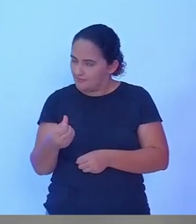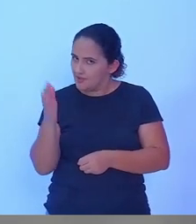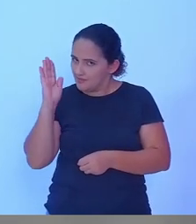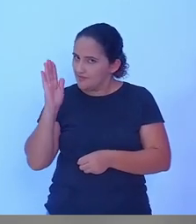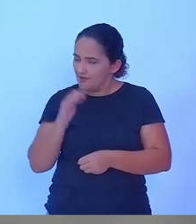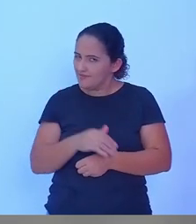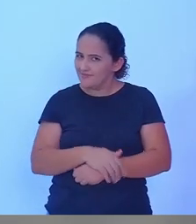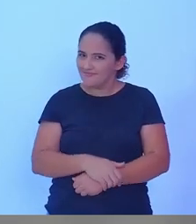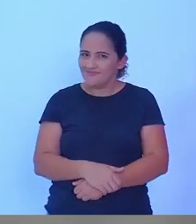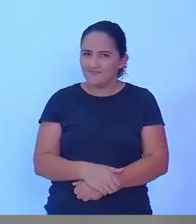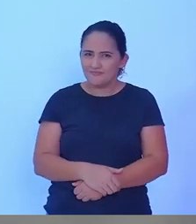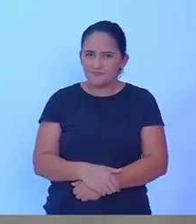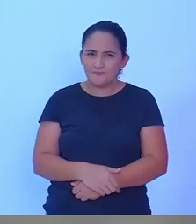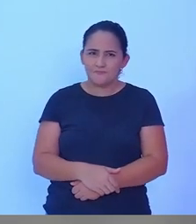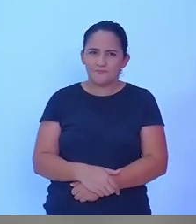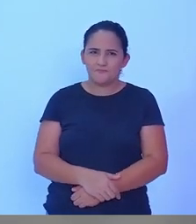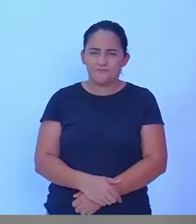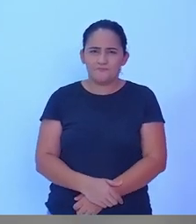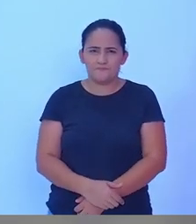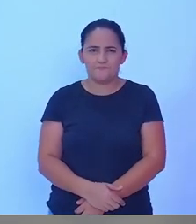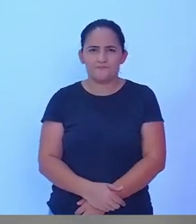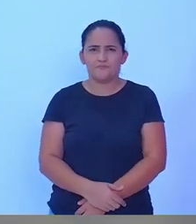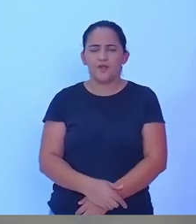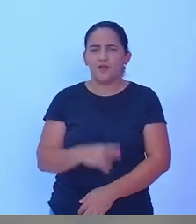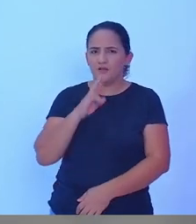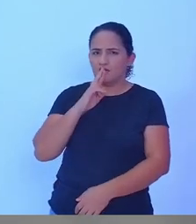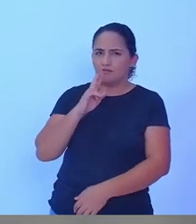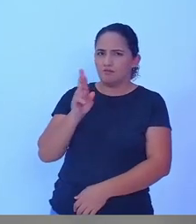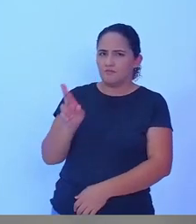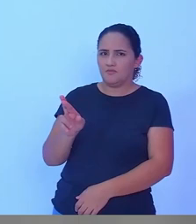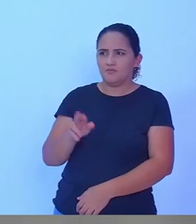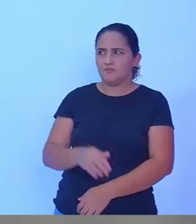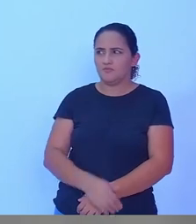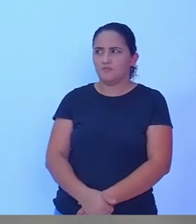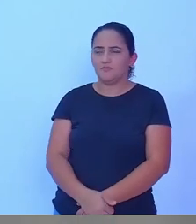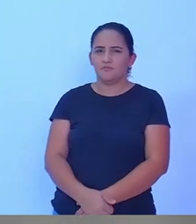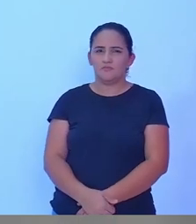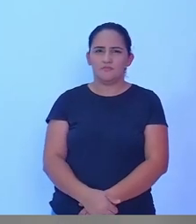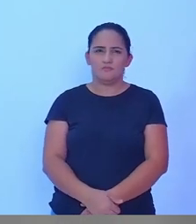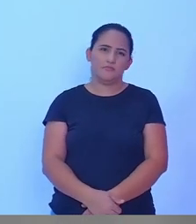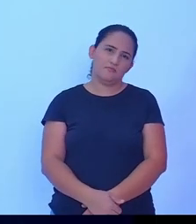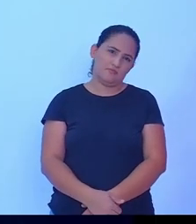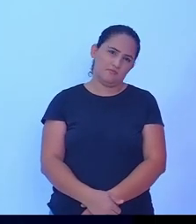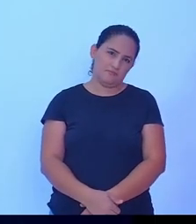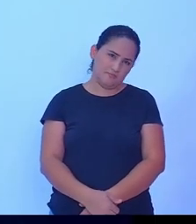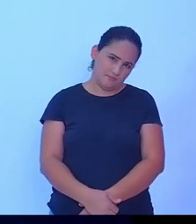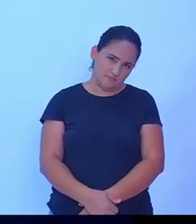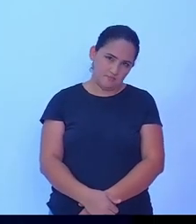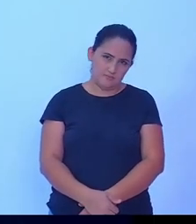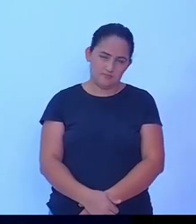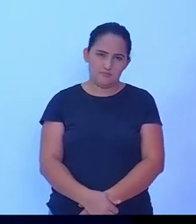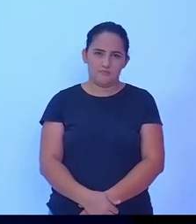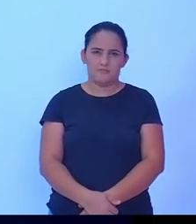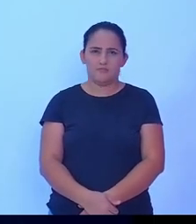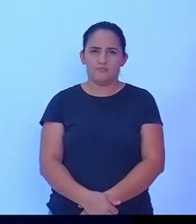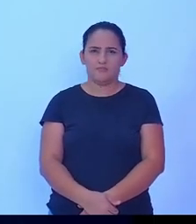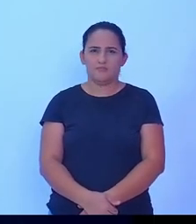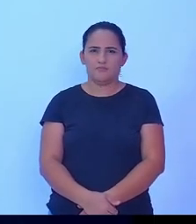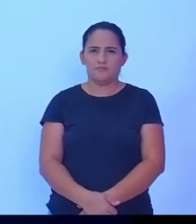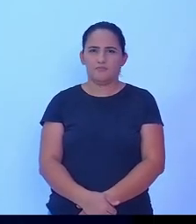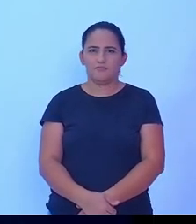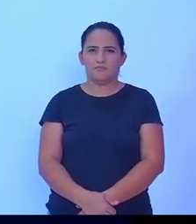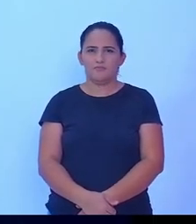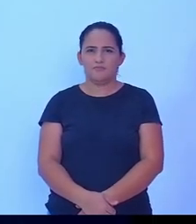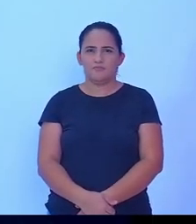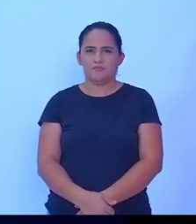o questionamento do Tiago. E agora pode responder em dois minutos. Eu gostaria que ele, eu